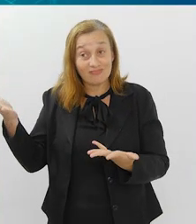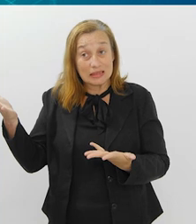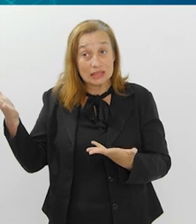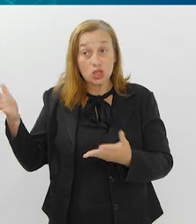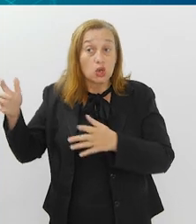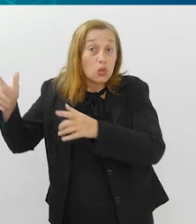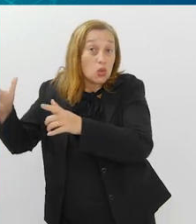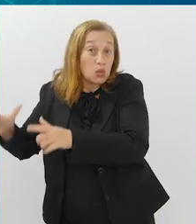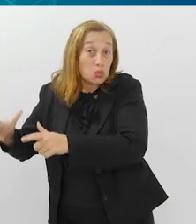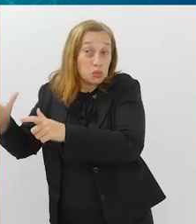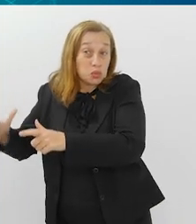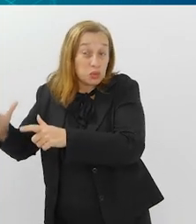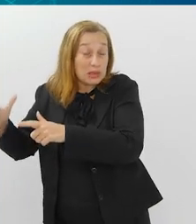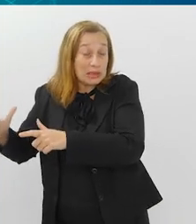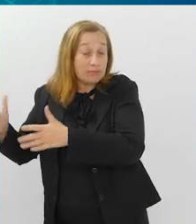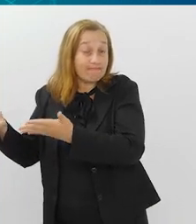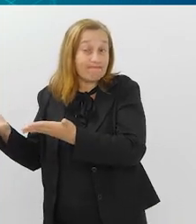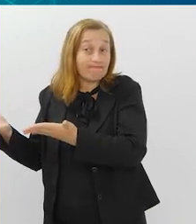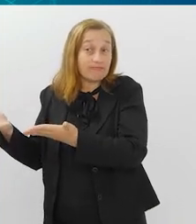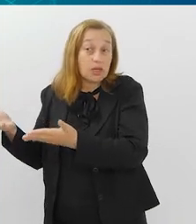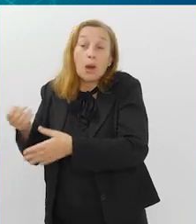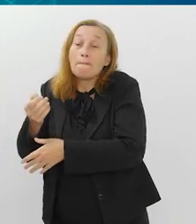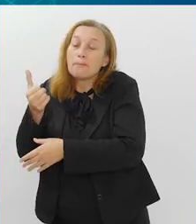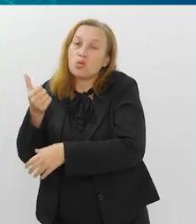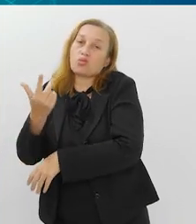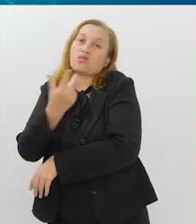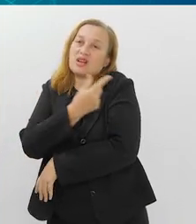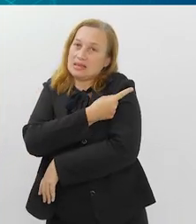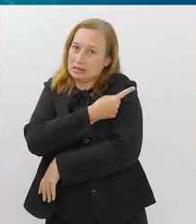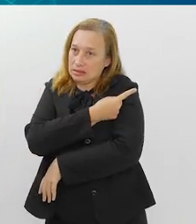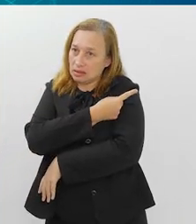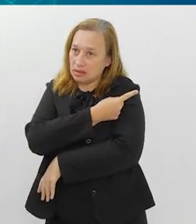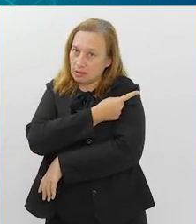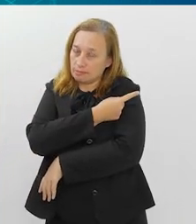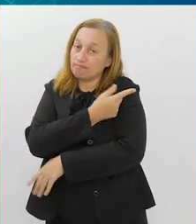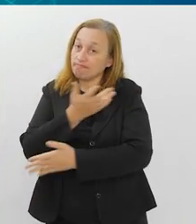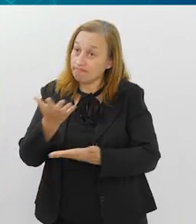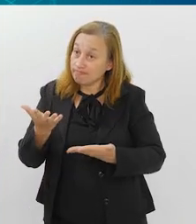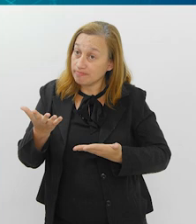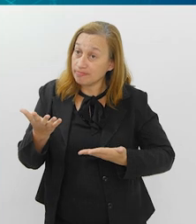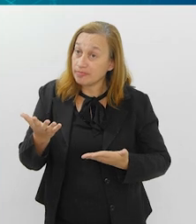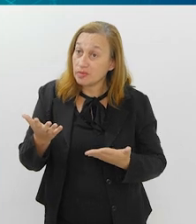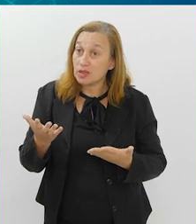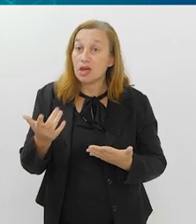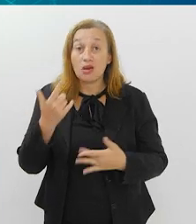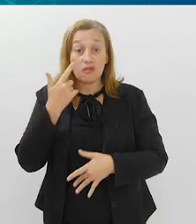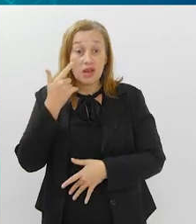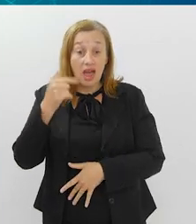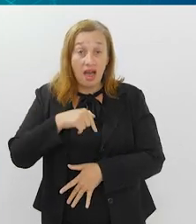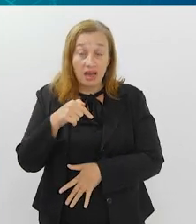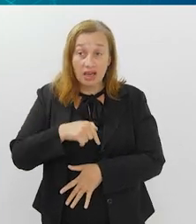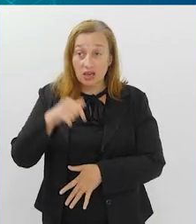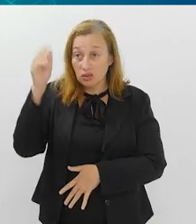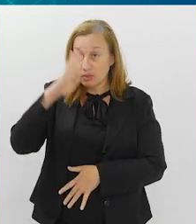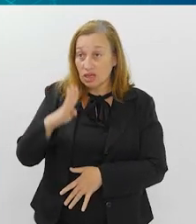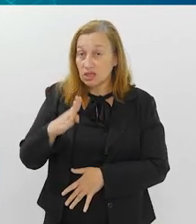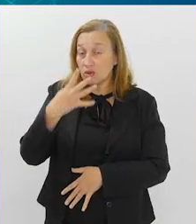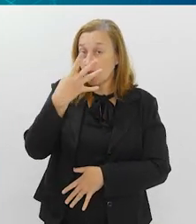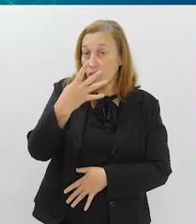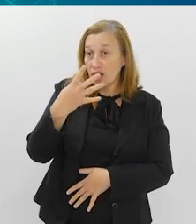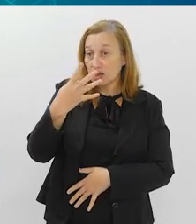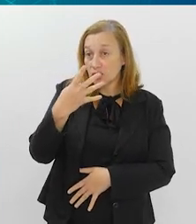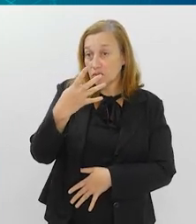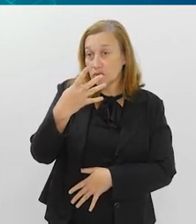uma região que pouco se vacina, não ideia, enquanto aqui 4% a 5